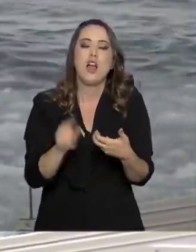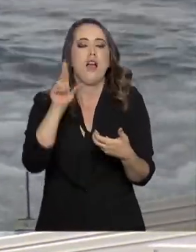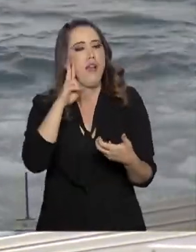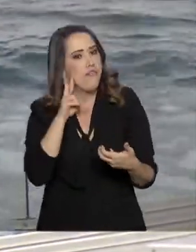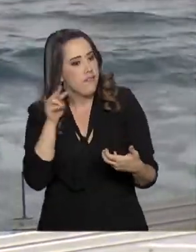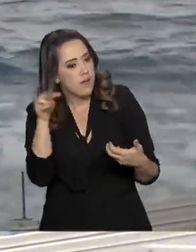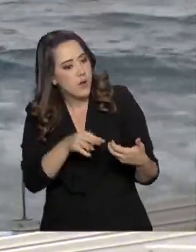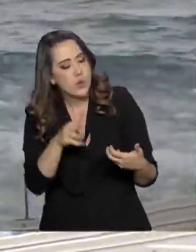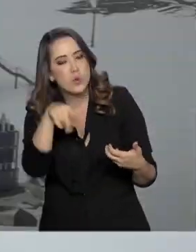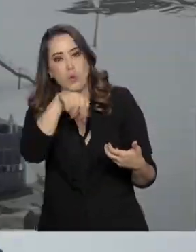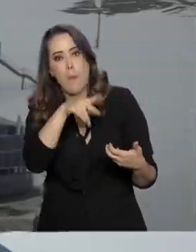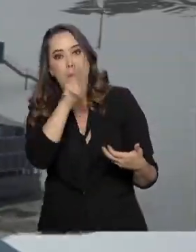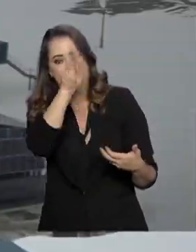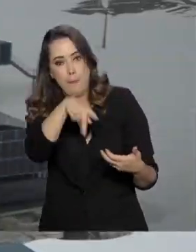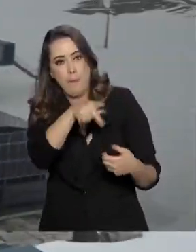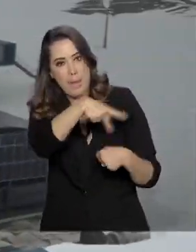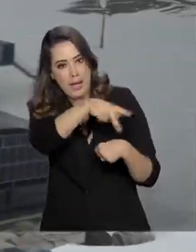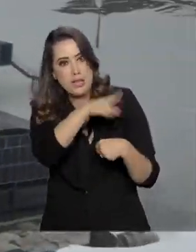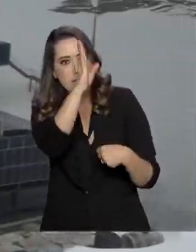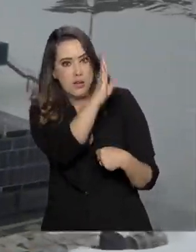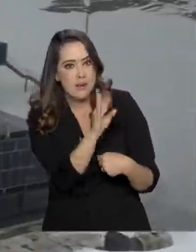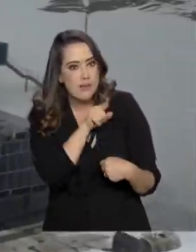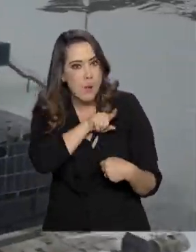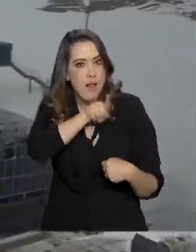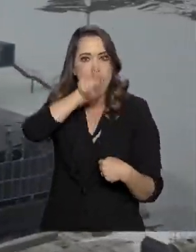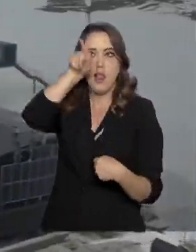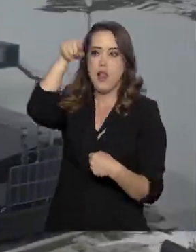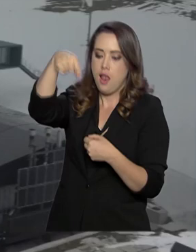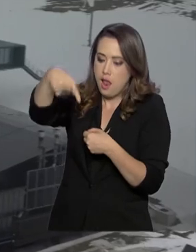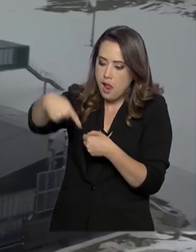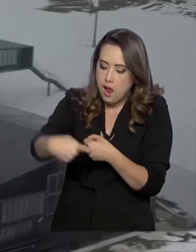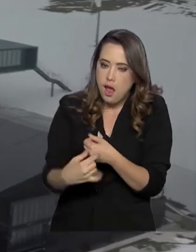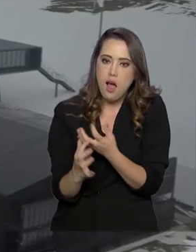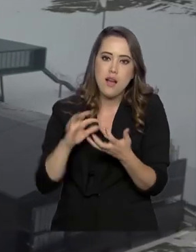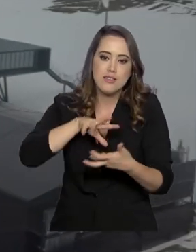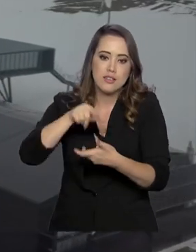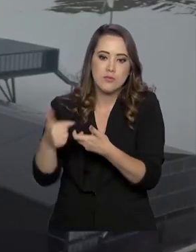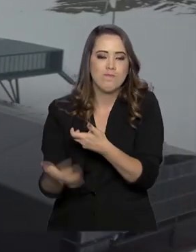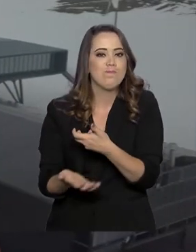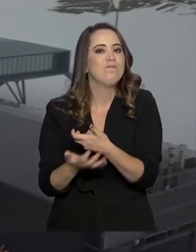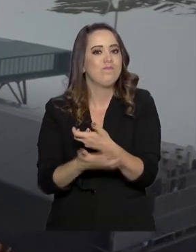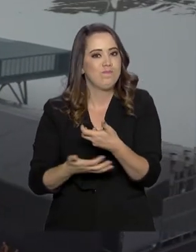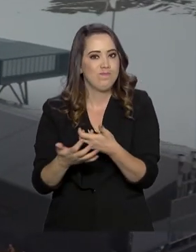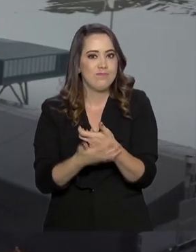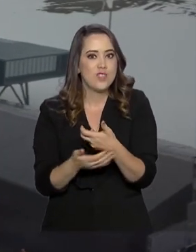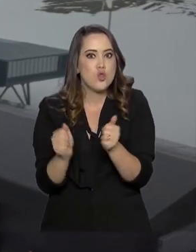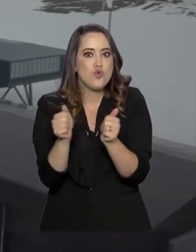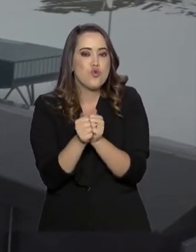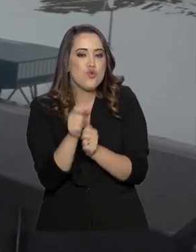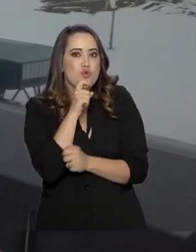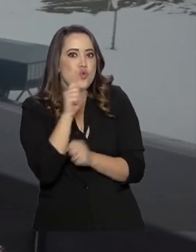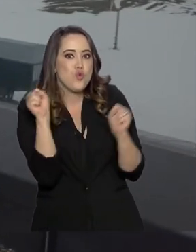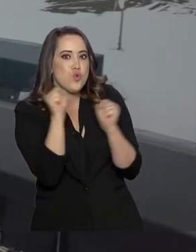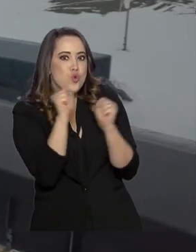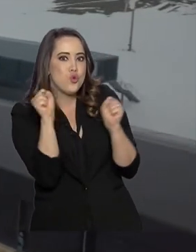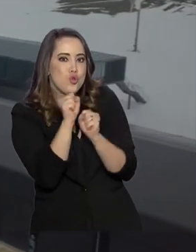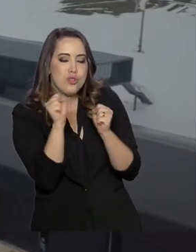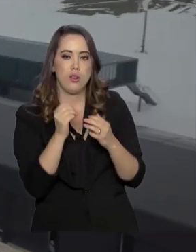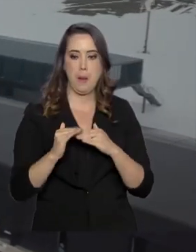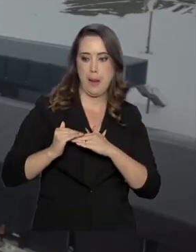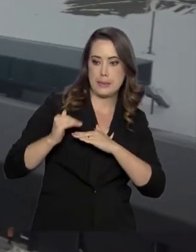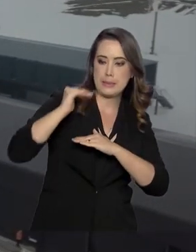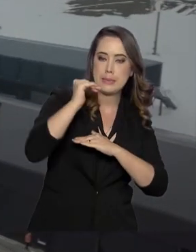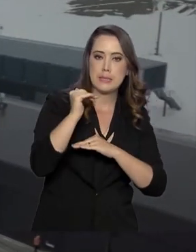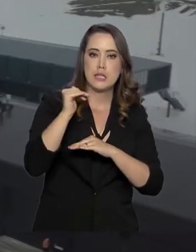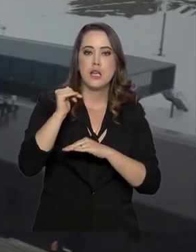território nacional. O projeto arquitetônico impressiona no meio do gelo da Antártica. Para ficar acima da densa camada de neve